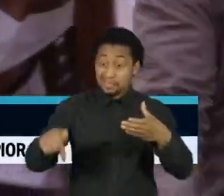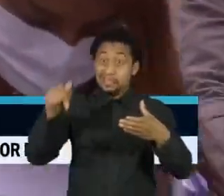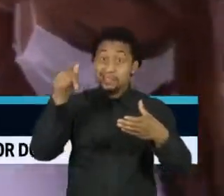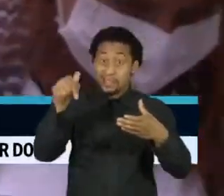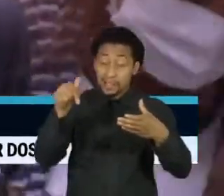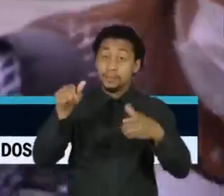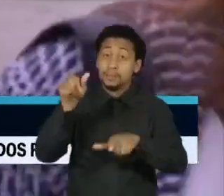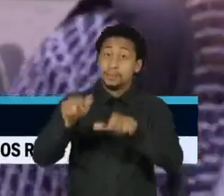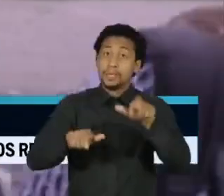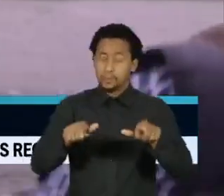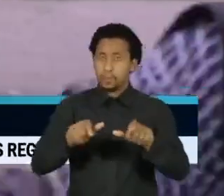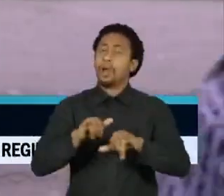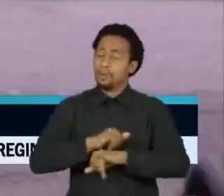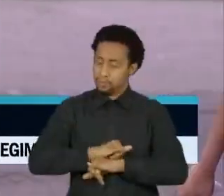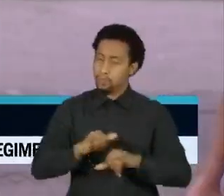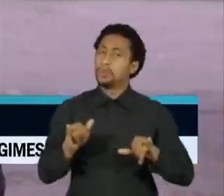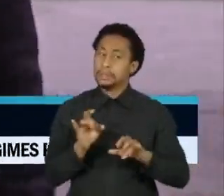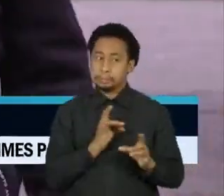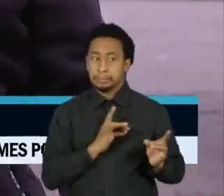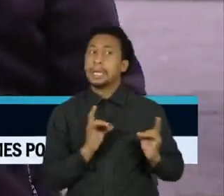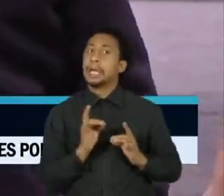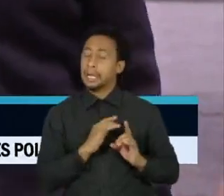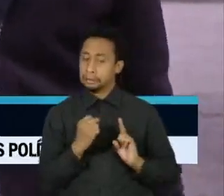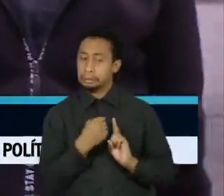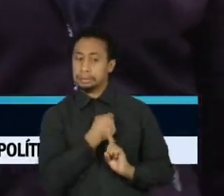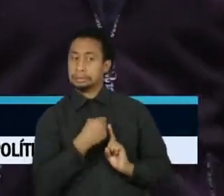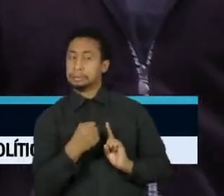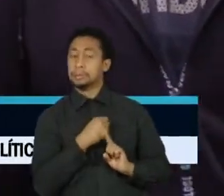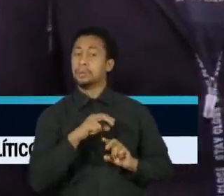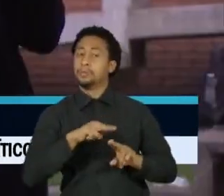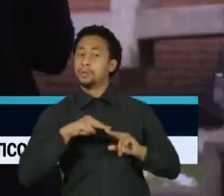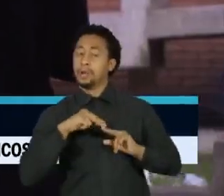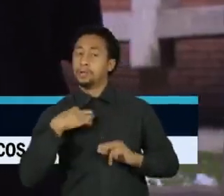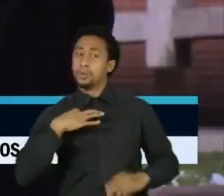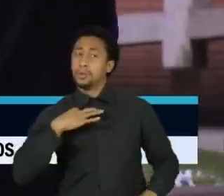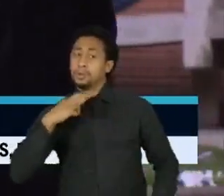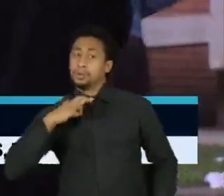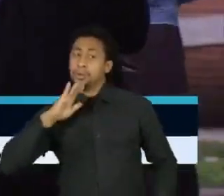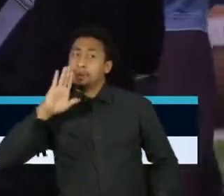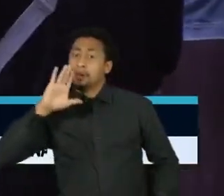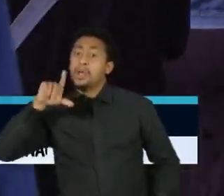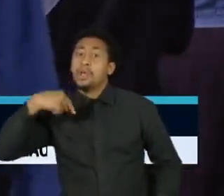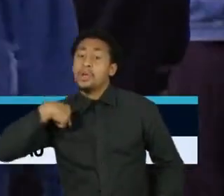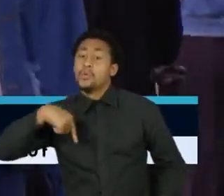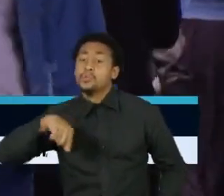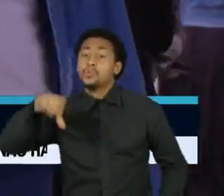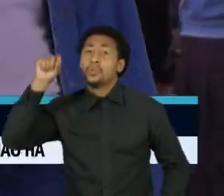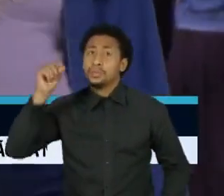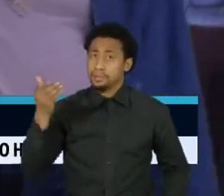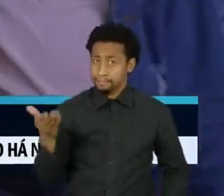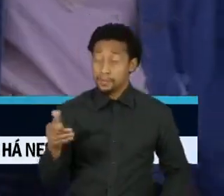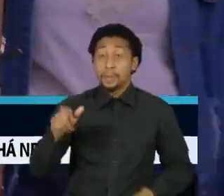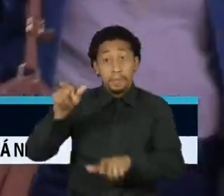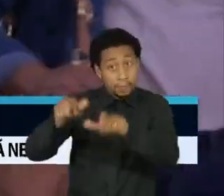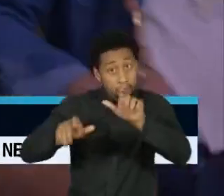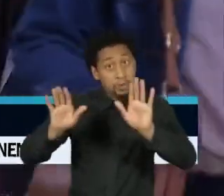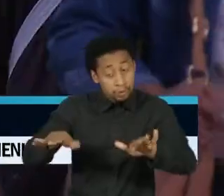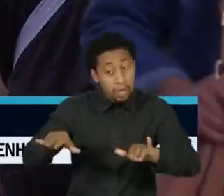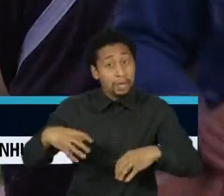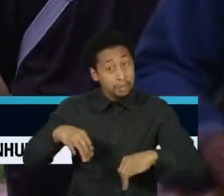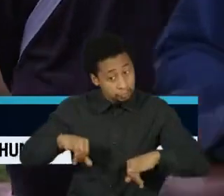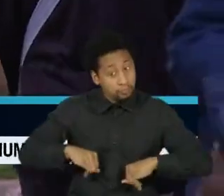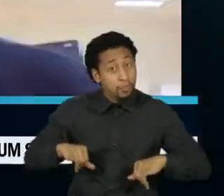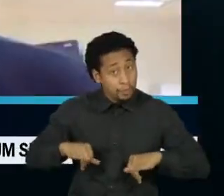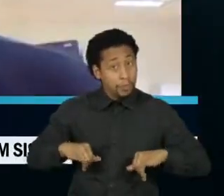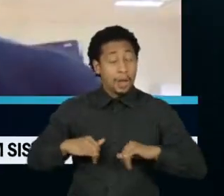afirmam ter medo de agressões físicas por conta de sua escolha política. E mais de cinco milhões de pessoas sofreram algum tipo de ameaça